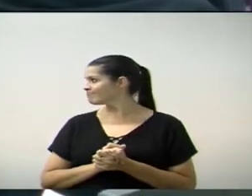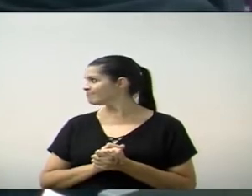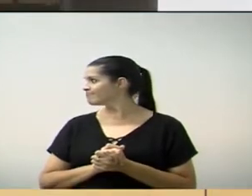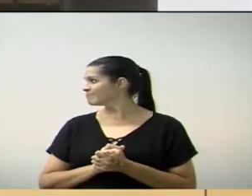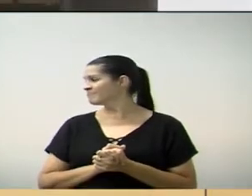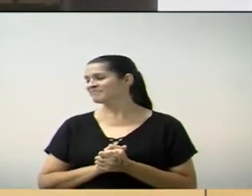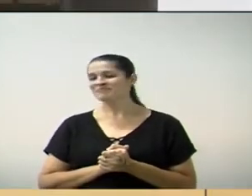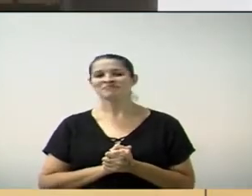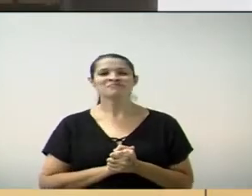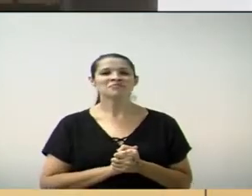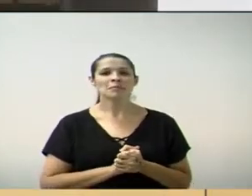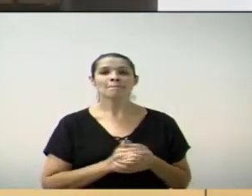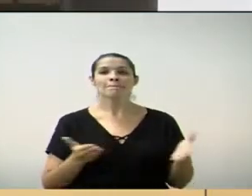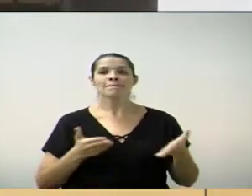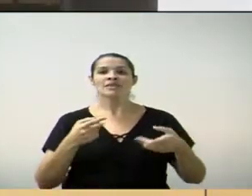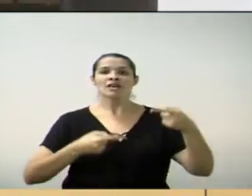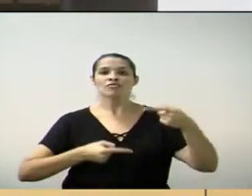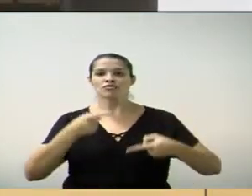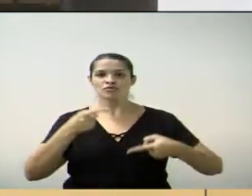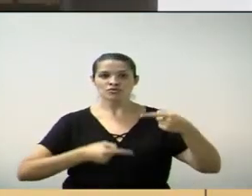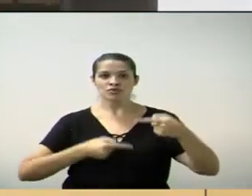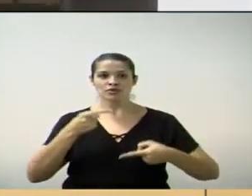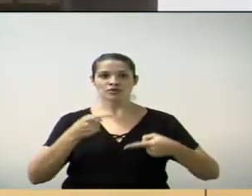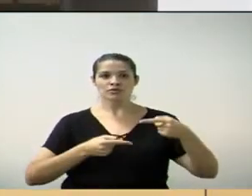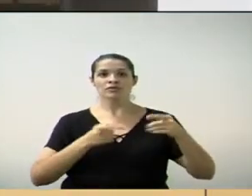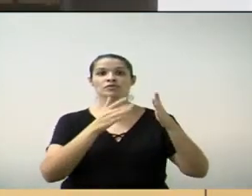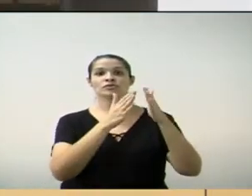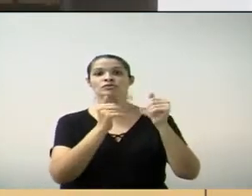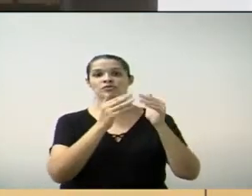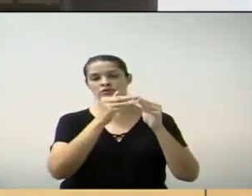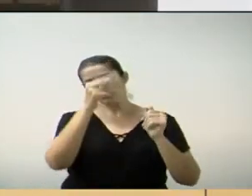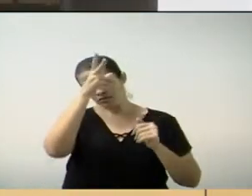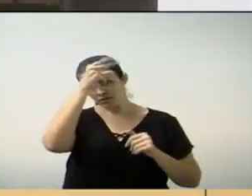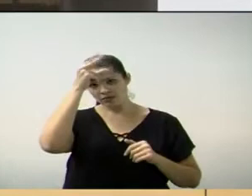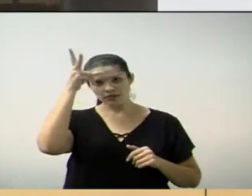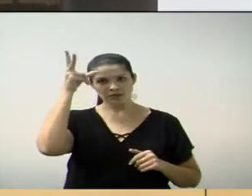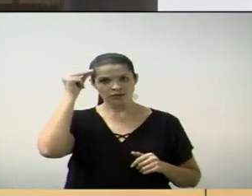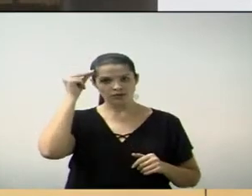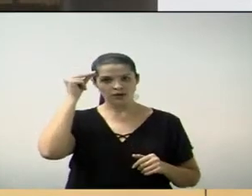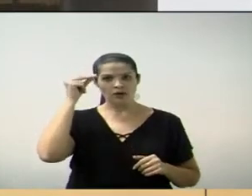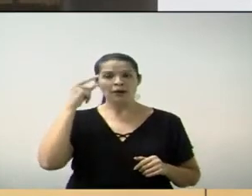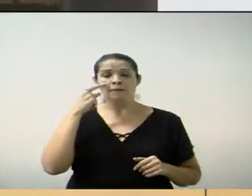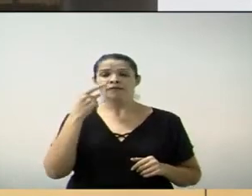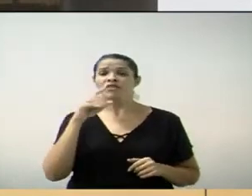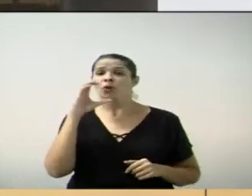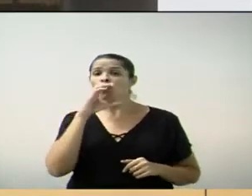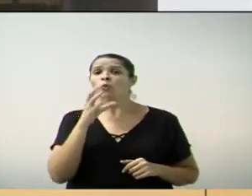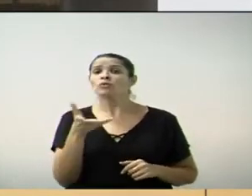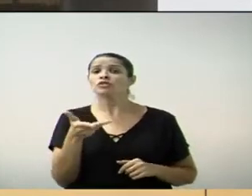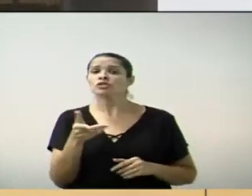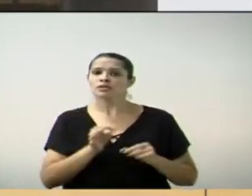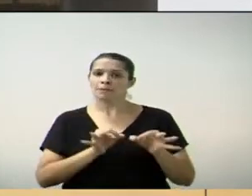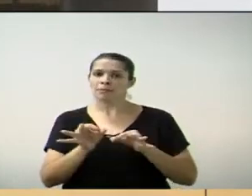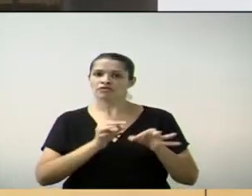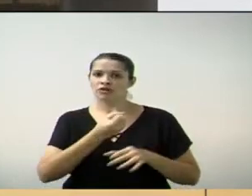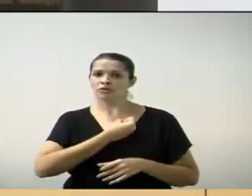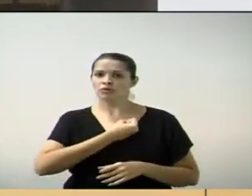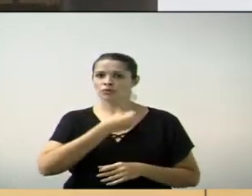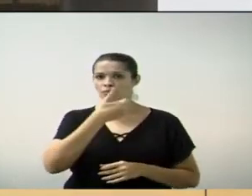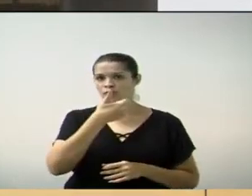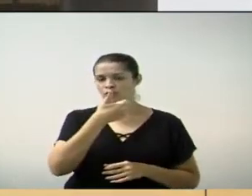Em discussão, a solicitação do Executivo para a tramitação em regime de urgência do Projeto de Lei 15